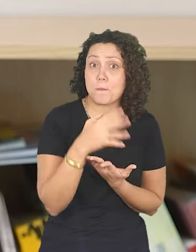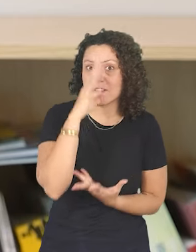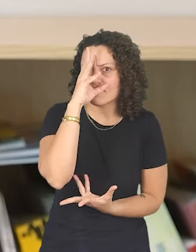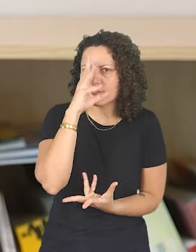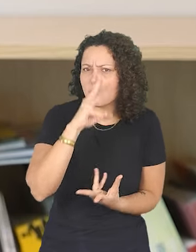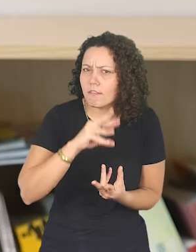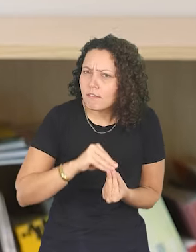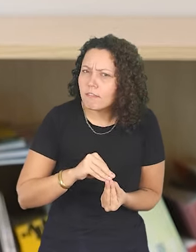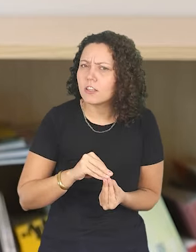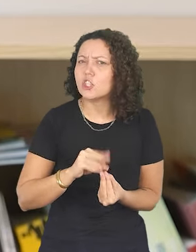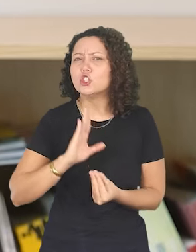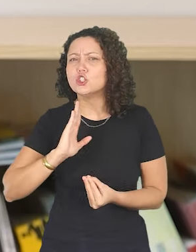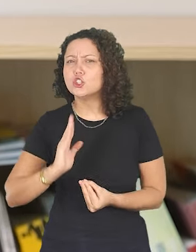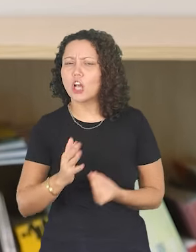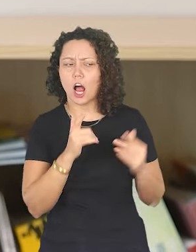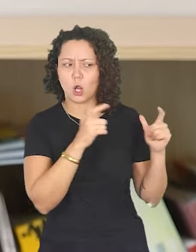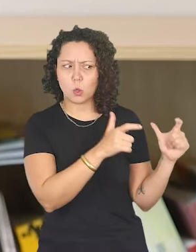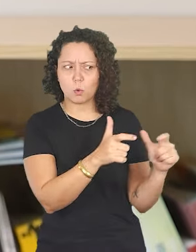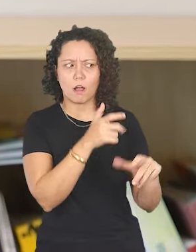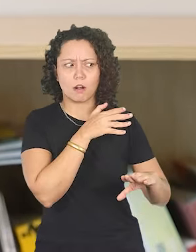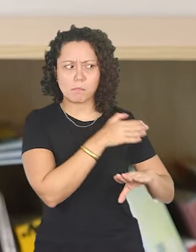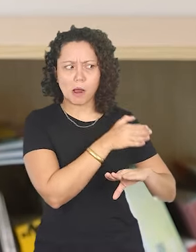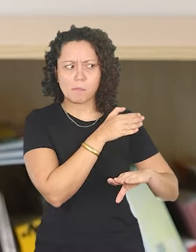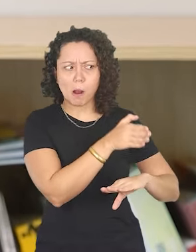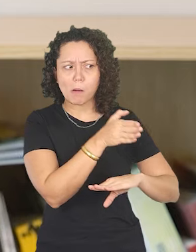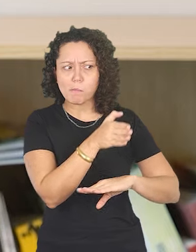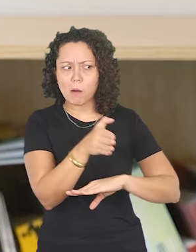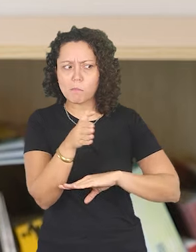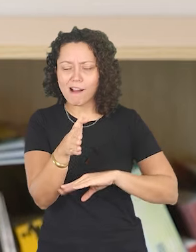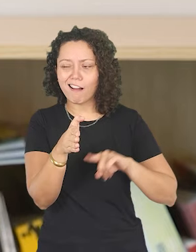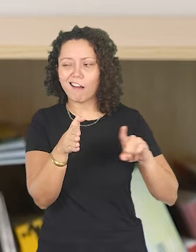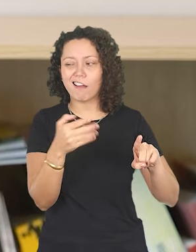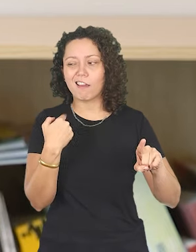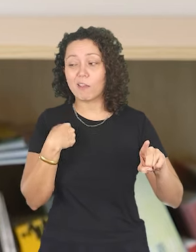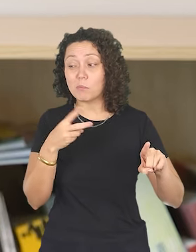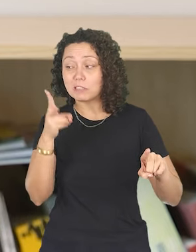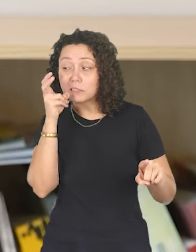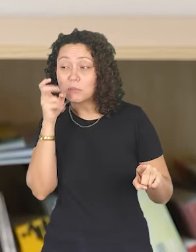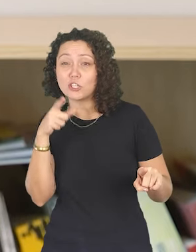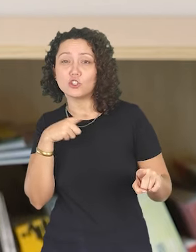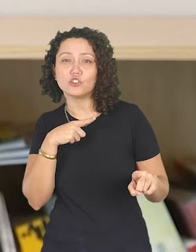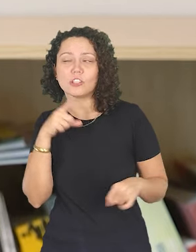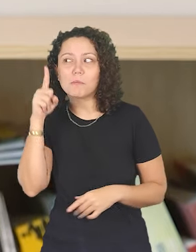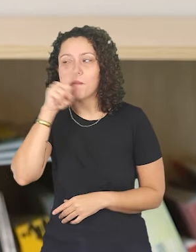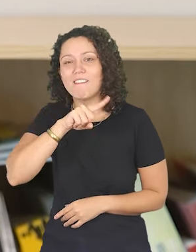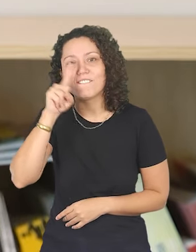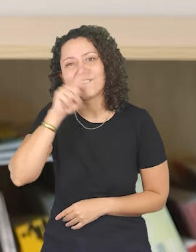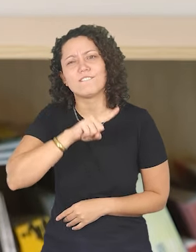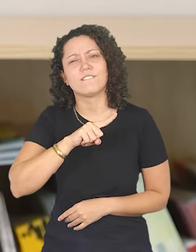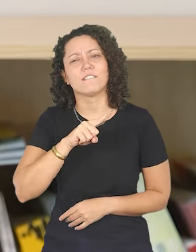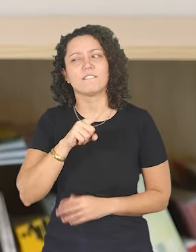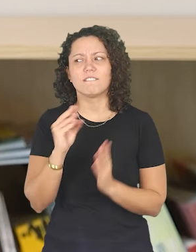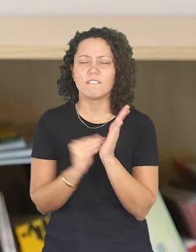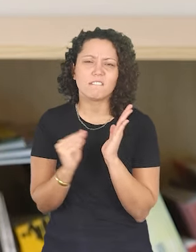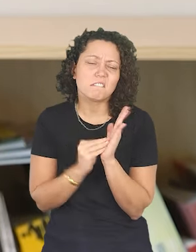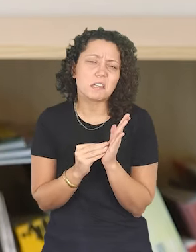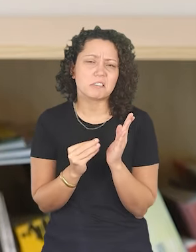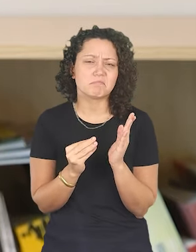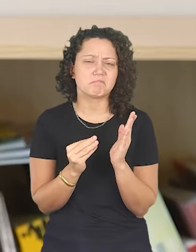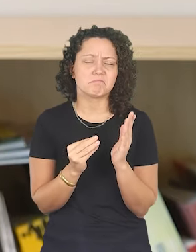comecei a entender por ter passado por todos esses lugares que existe uma deficiência, não existe uma deficiência, mas tem um